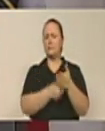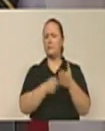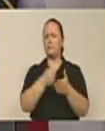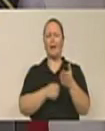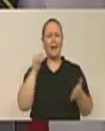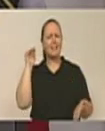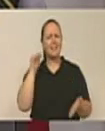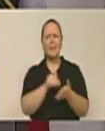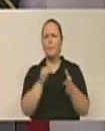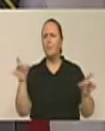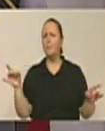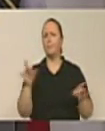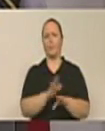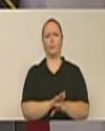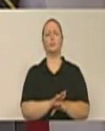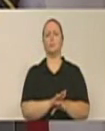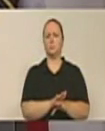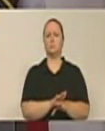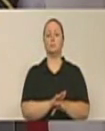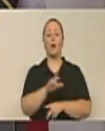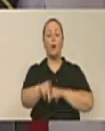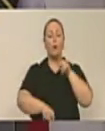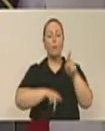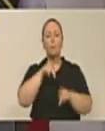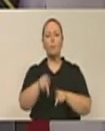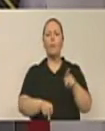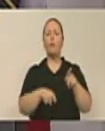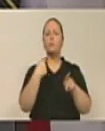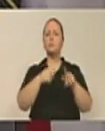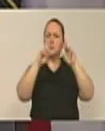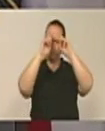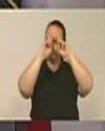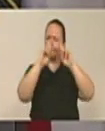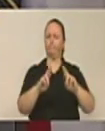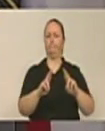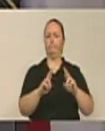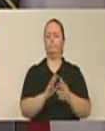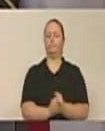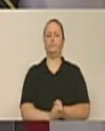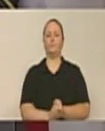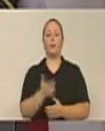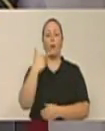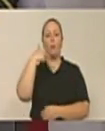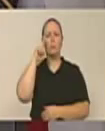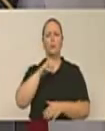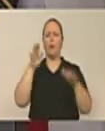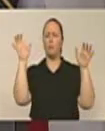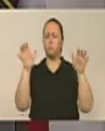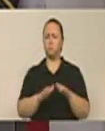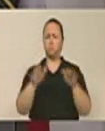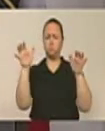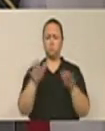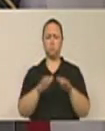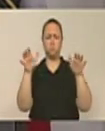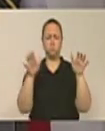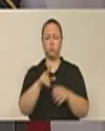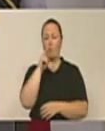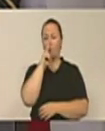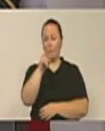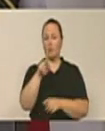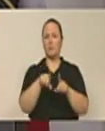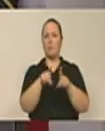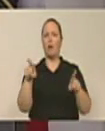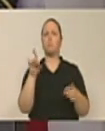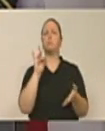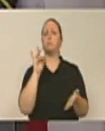que o povo seja atendido. Apesar da chuva, que caía fortemente ontem no final da tarde, um grande número de moradores se